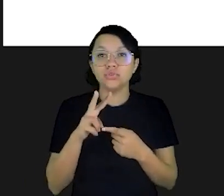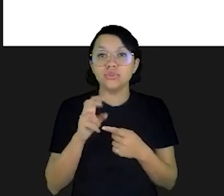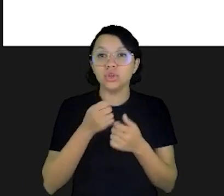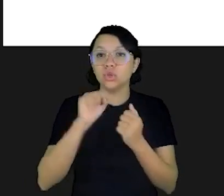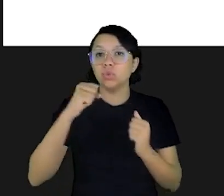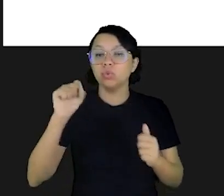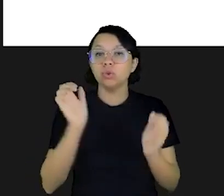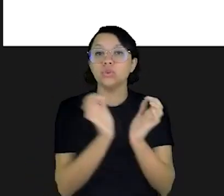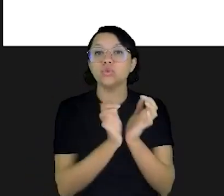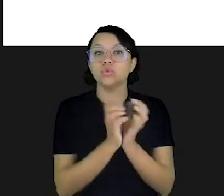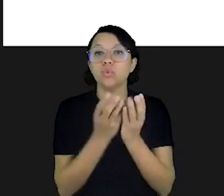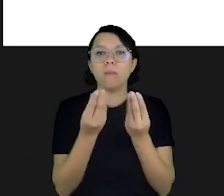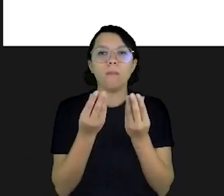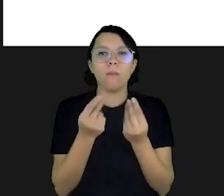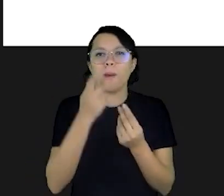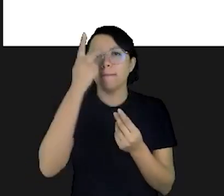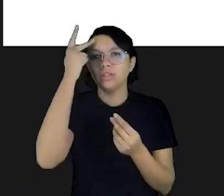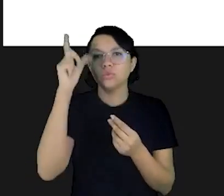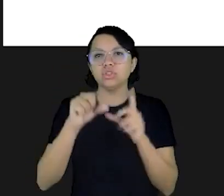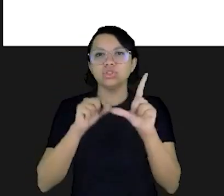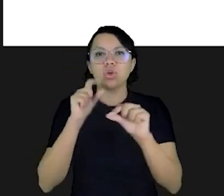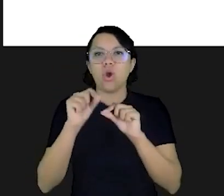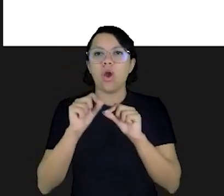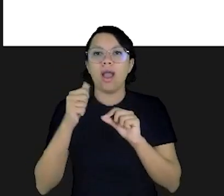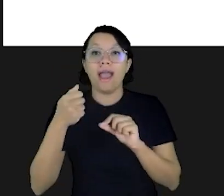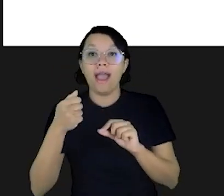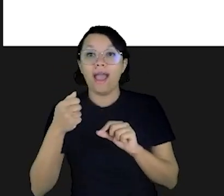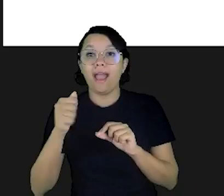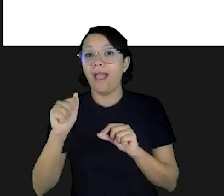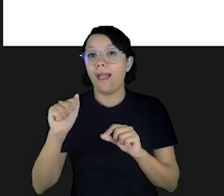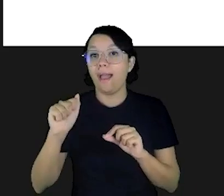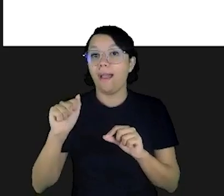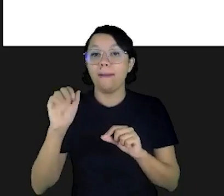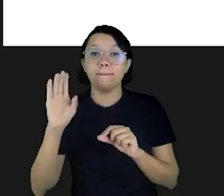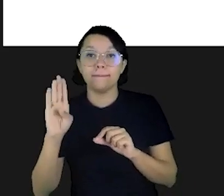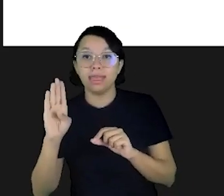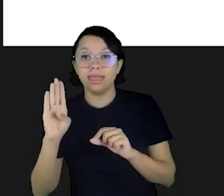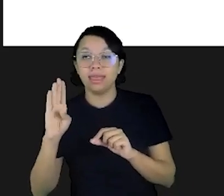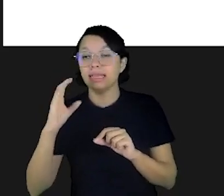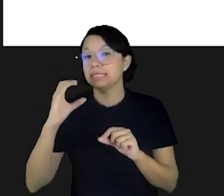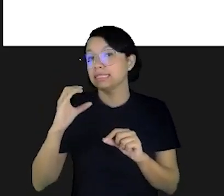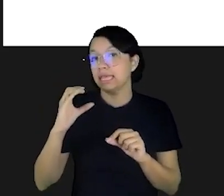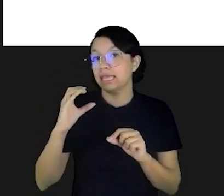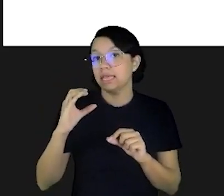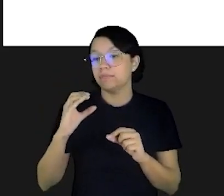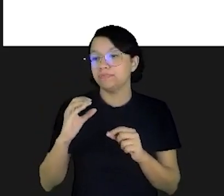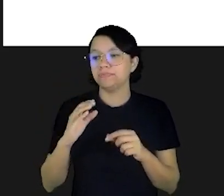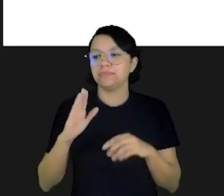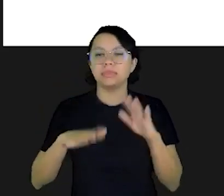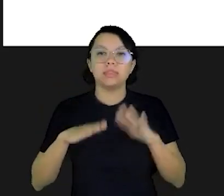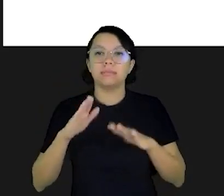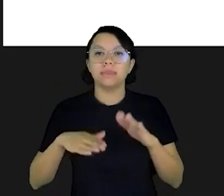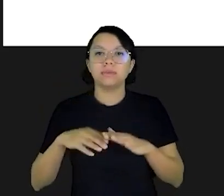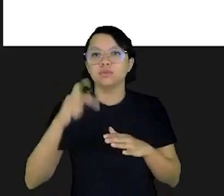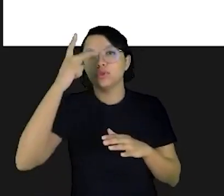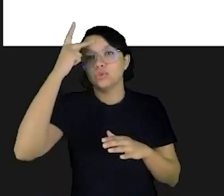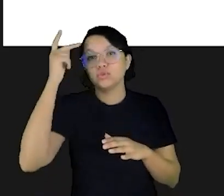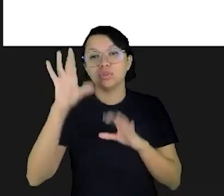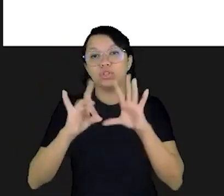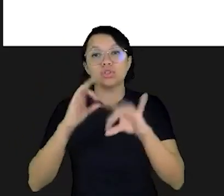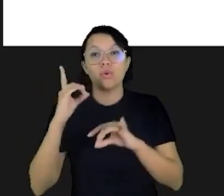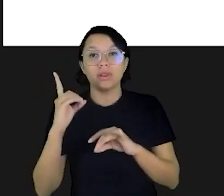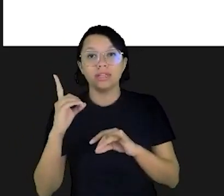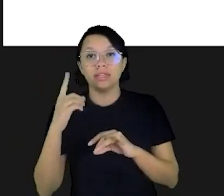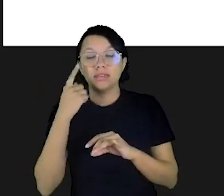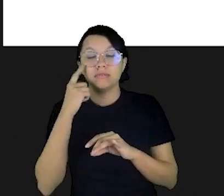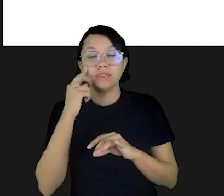nos grandes grupos, muita gente escolhe a letra A, letra B de bola, letra C de casa. E mesmo muita gente que escolhe a letra D, se